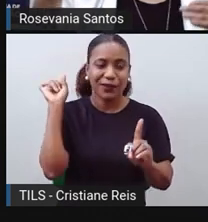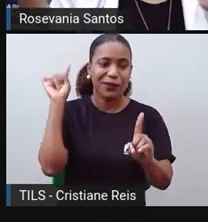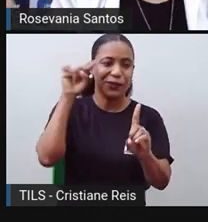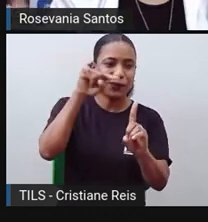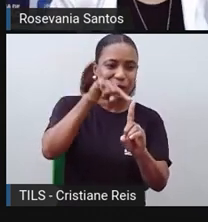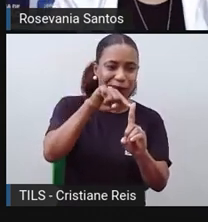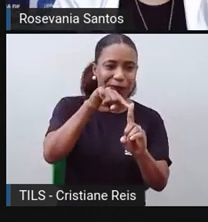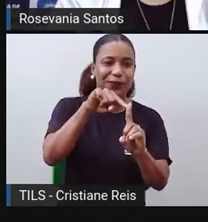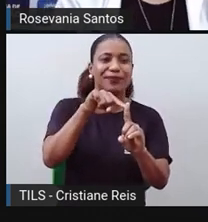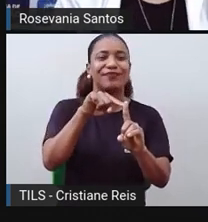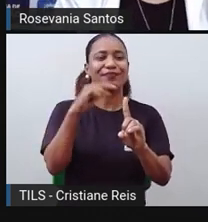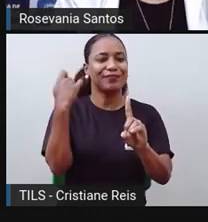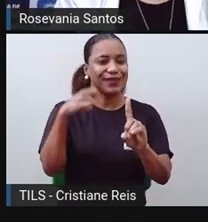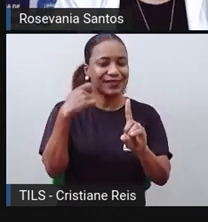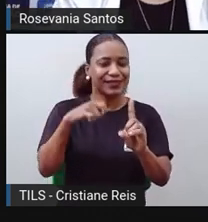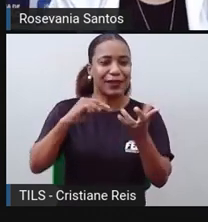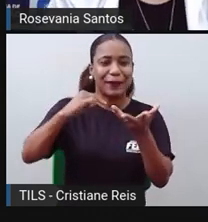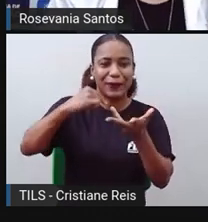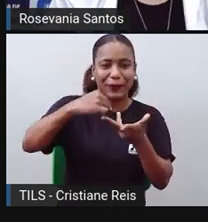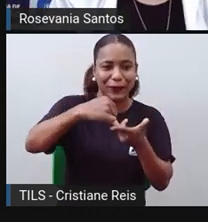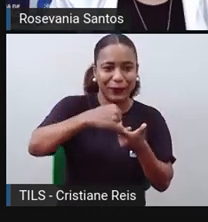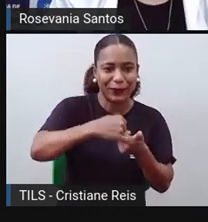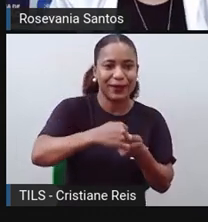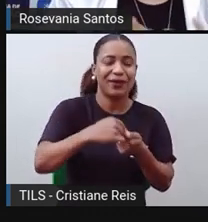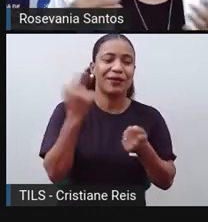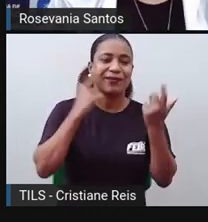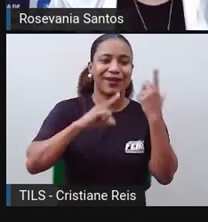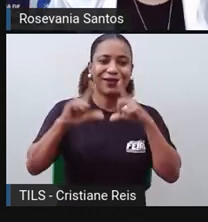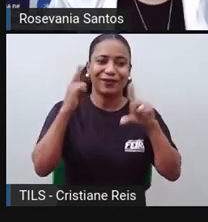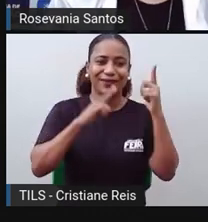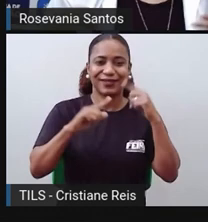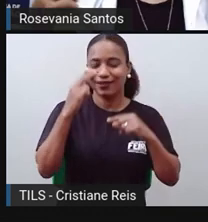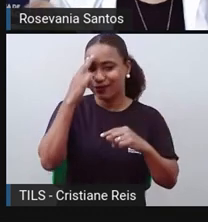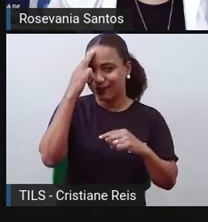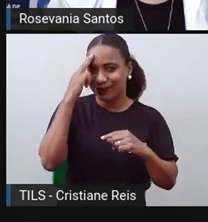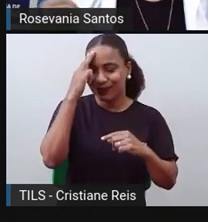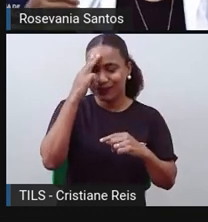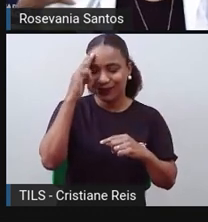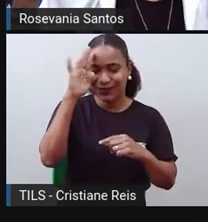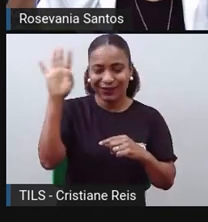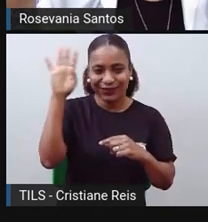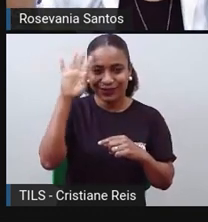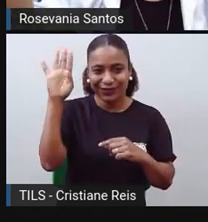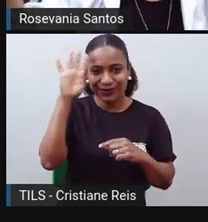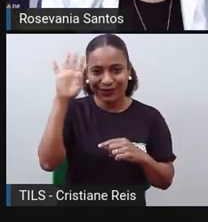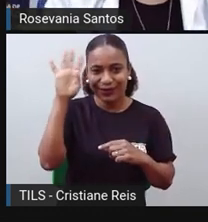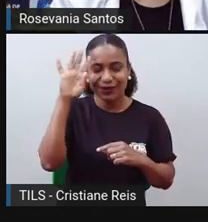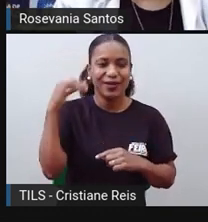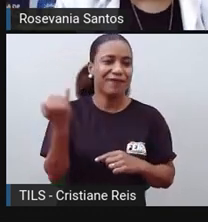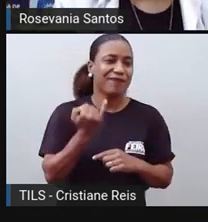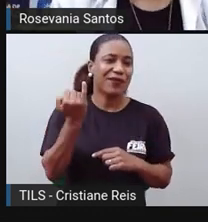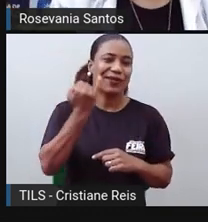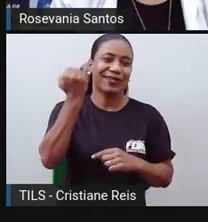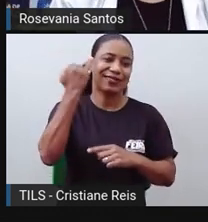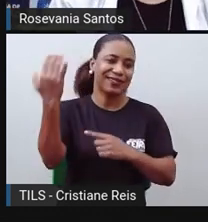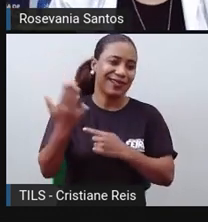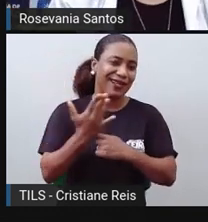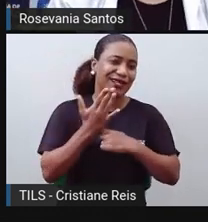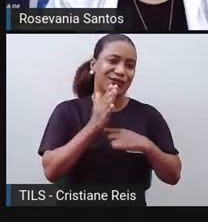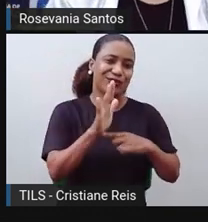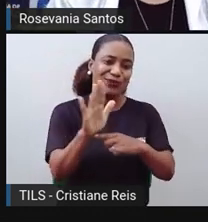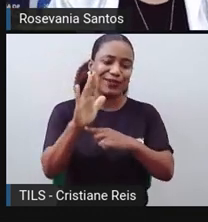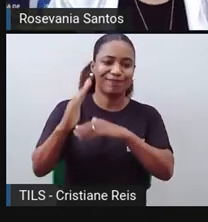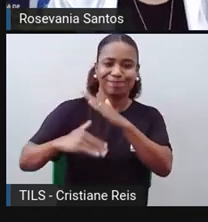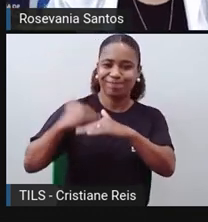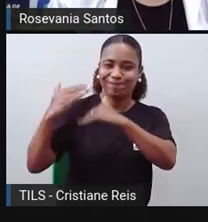precisam para realizar esses sonhos, que os sonhos nos mantêm vivos, nos mantêm com necessidade de poder evoluir.